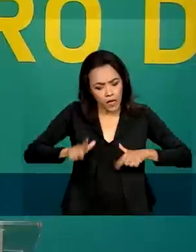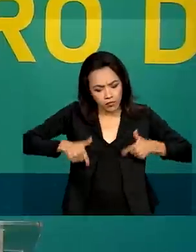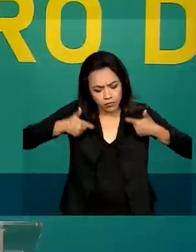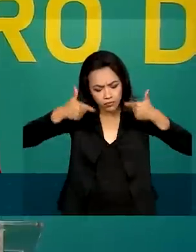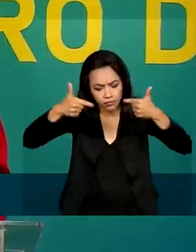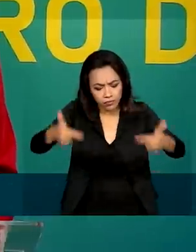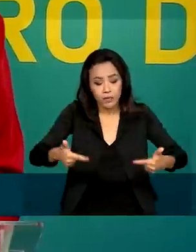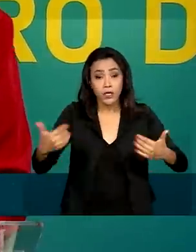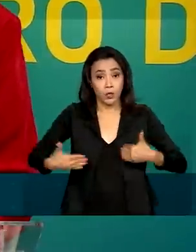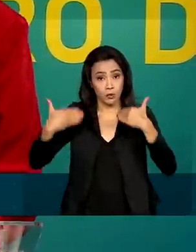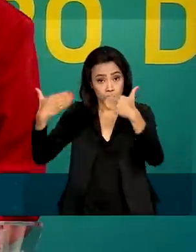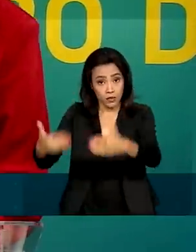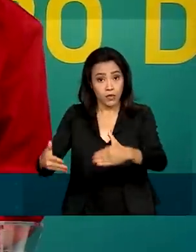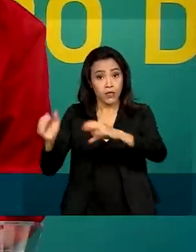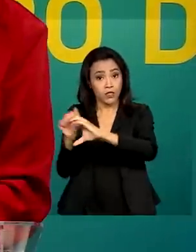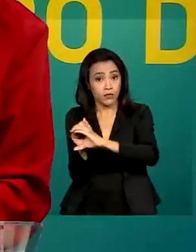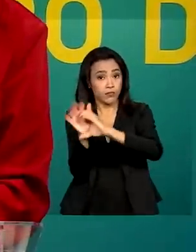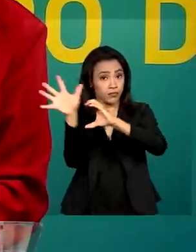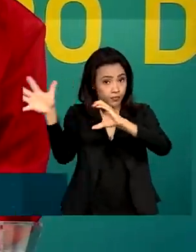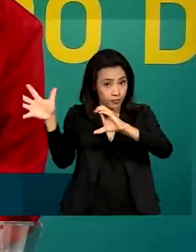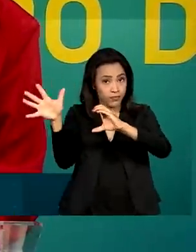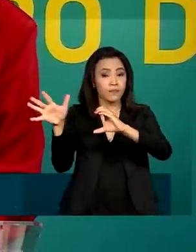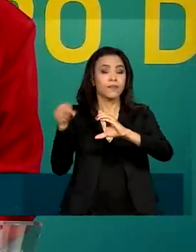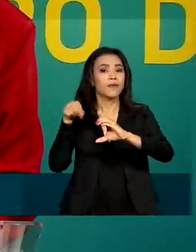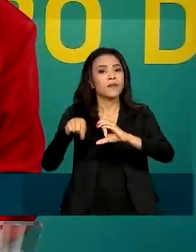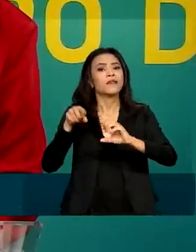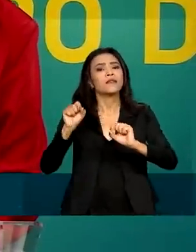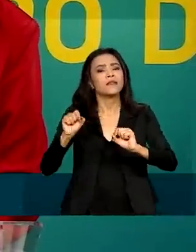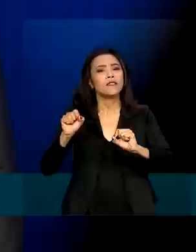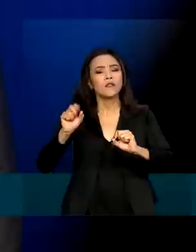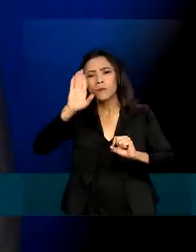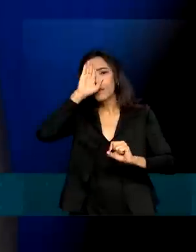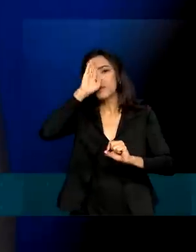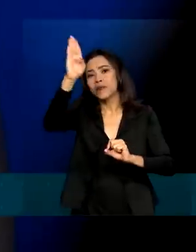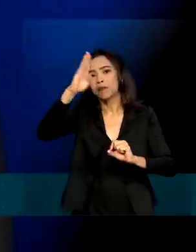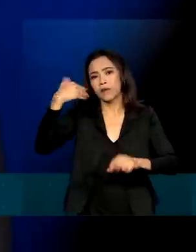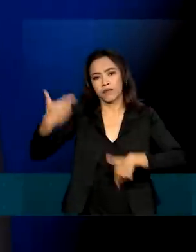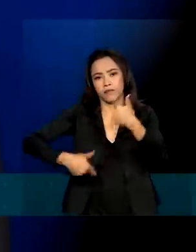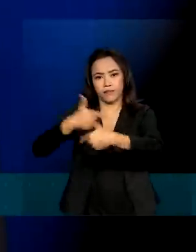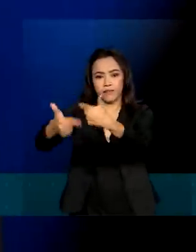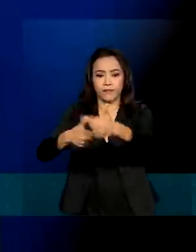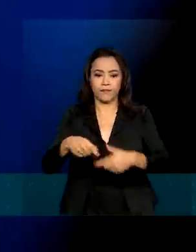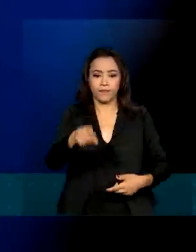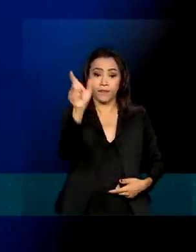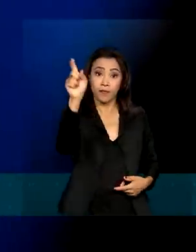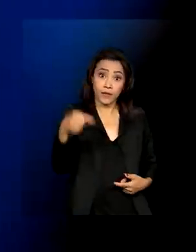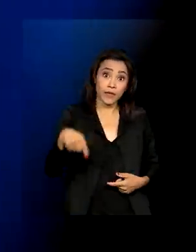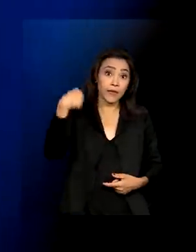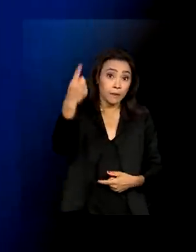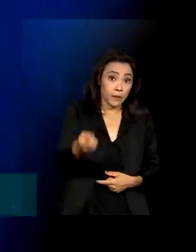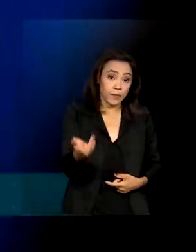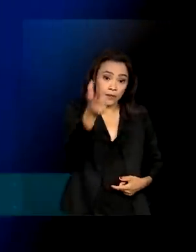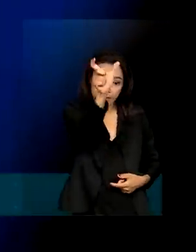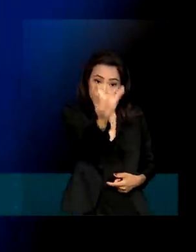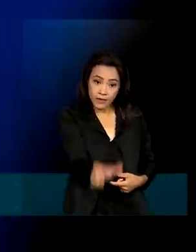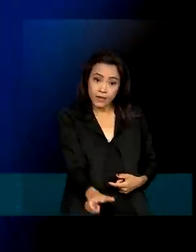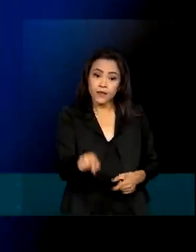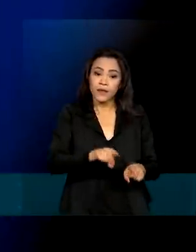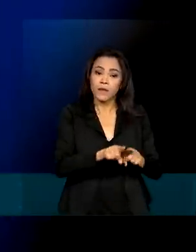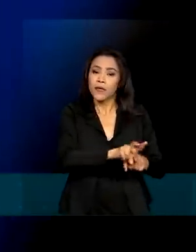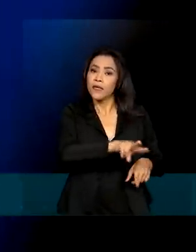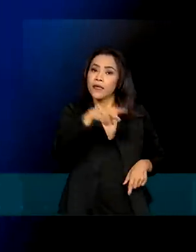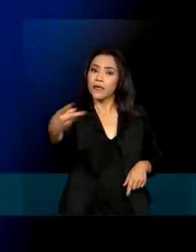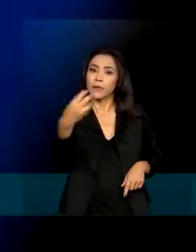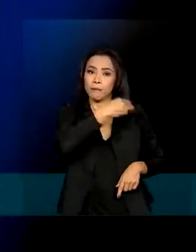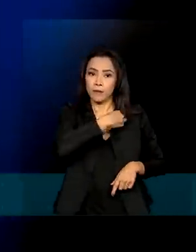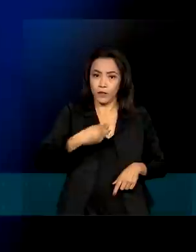Tecnologia e Inovação sejam pilares do desenvolvimento nacional. Logo em seguida, foi a vez de tomar posse como ministro de